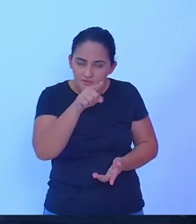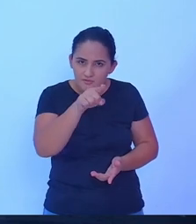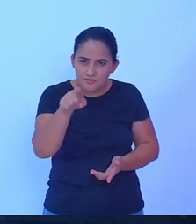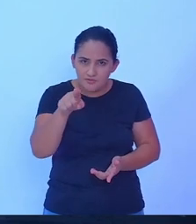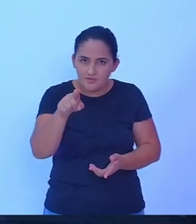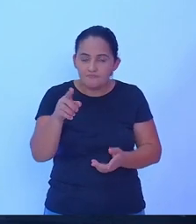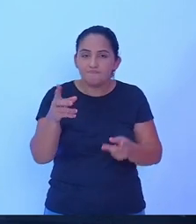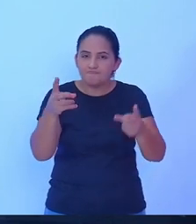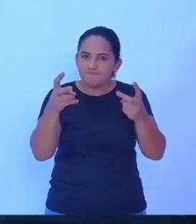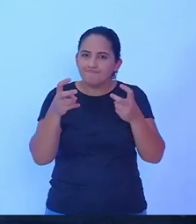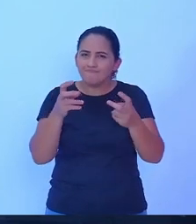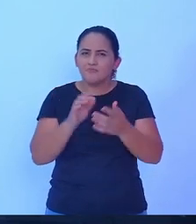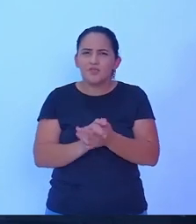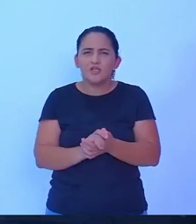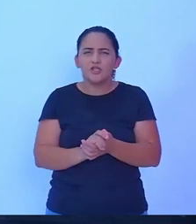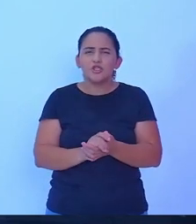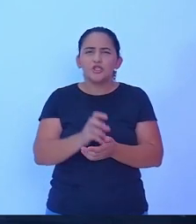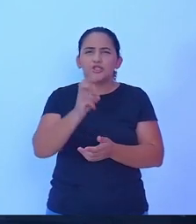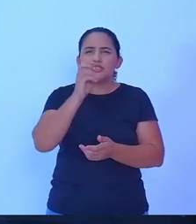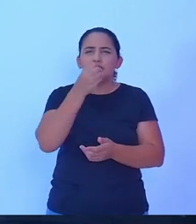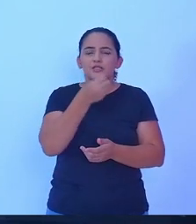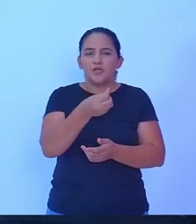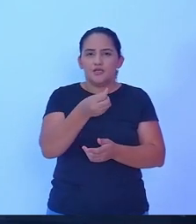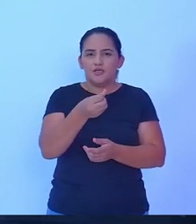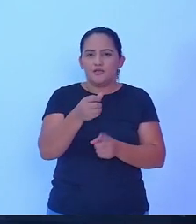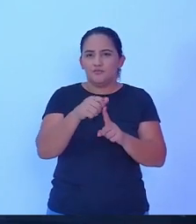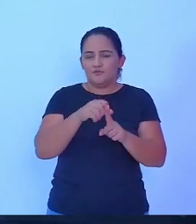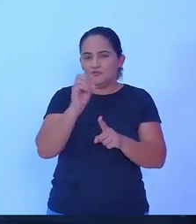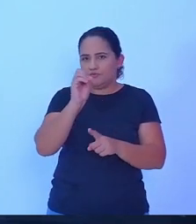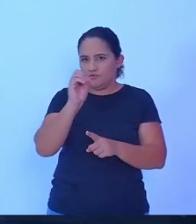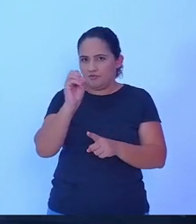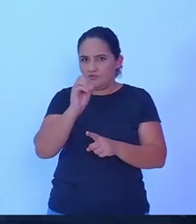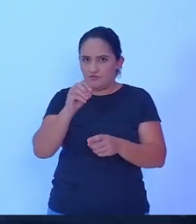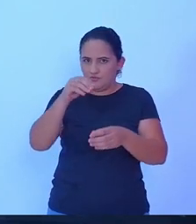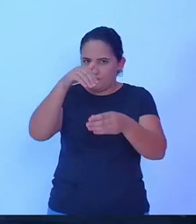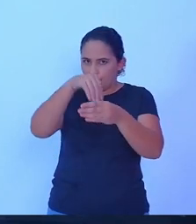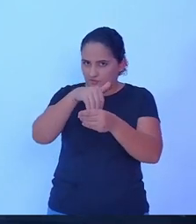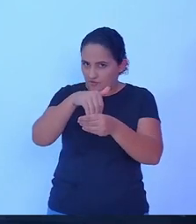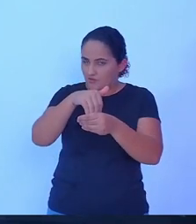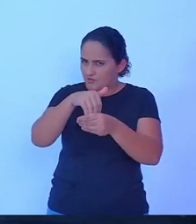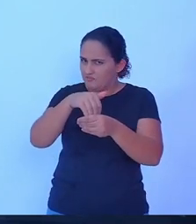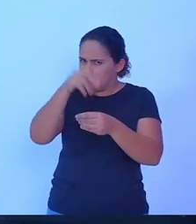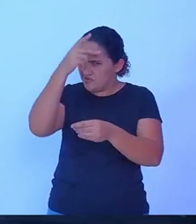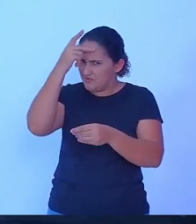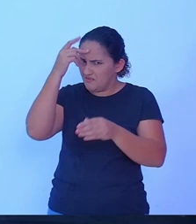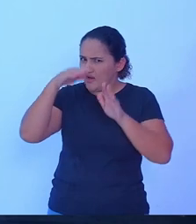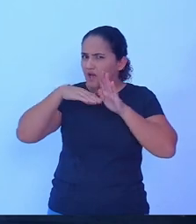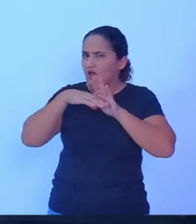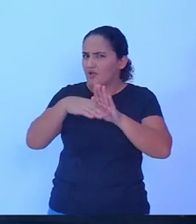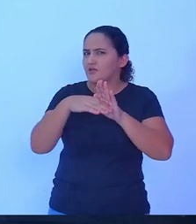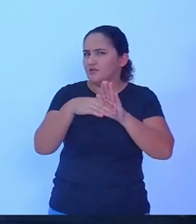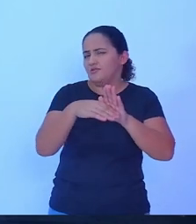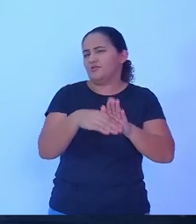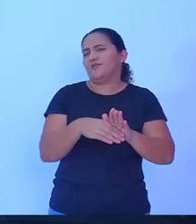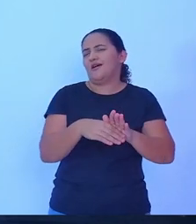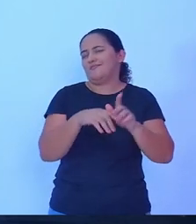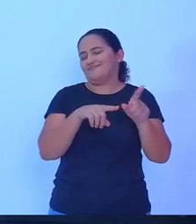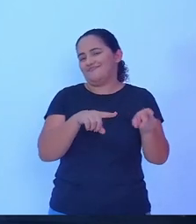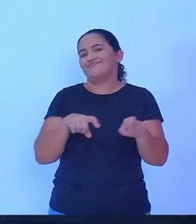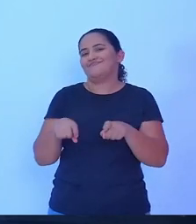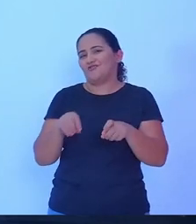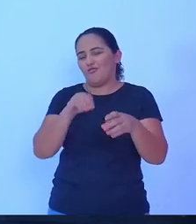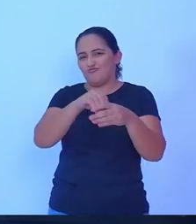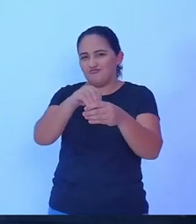atenção, para que no próximo dia 6 de outubro, vote, vote em quem vai ajudar a nossa agricultura familiar,